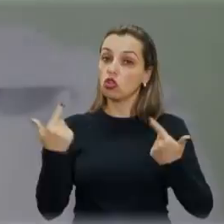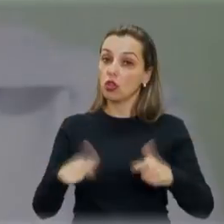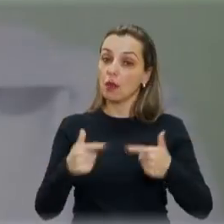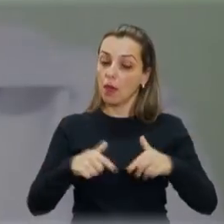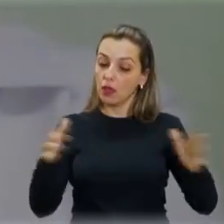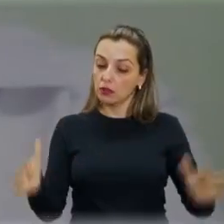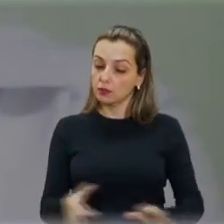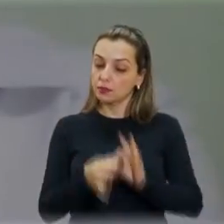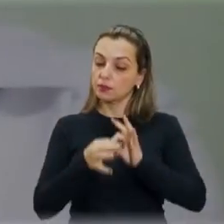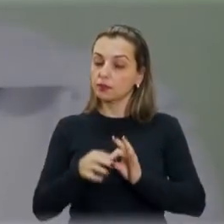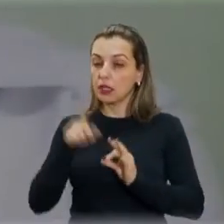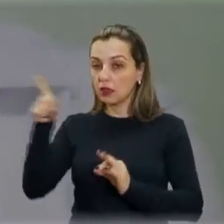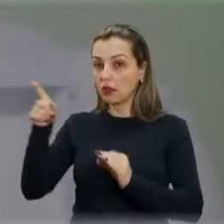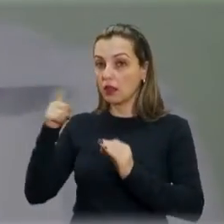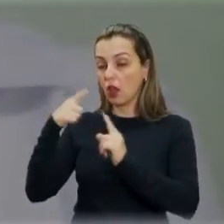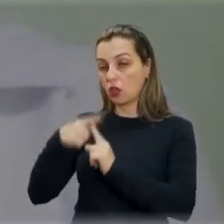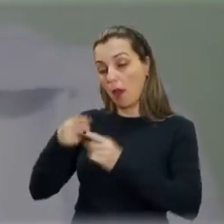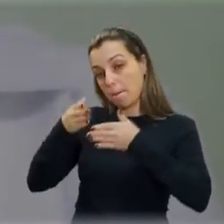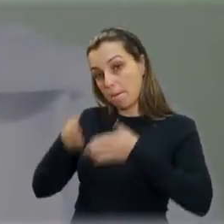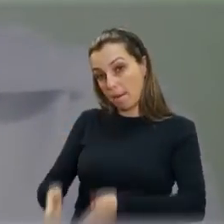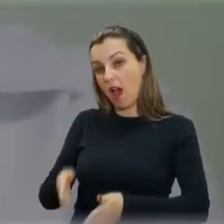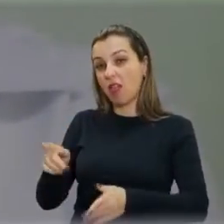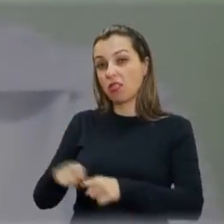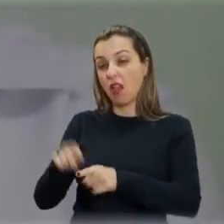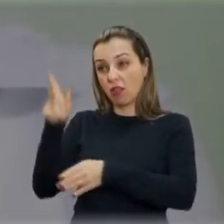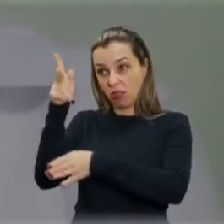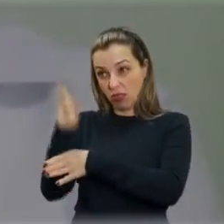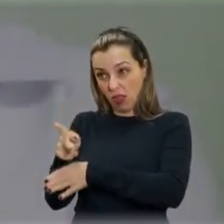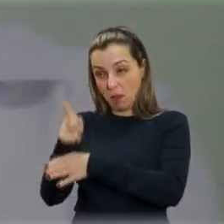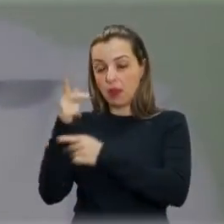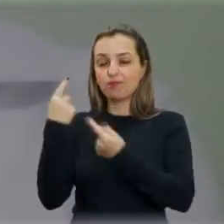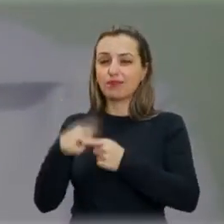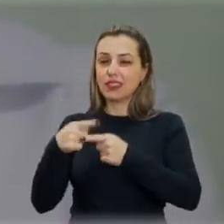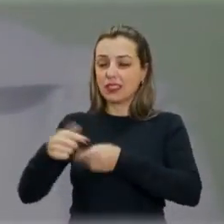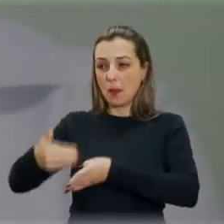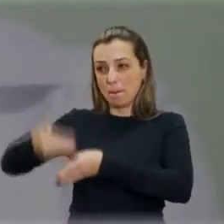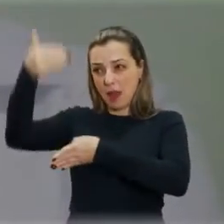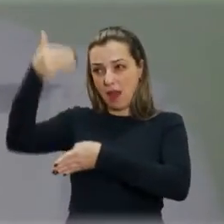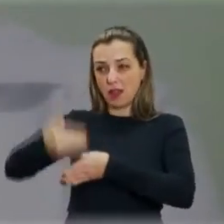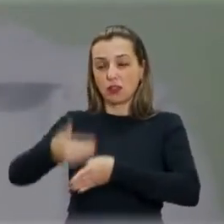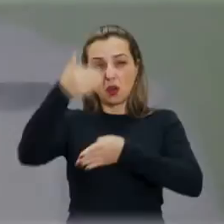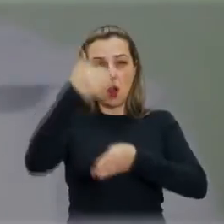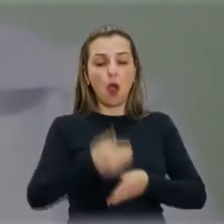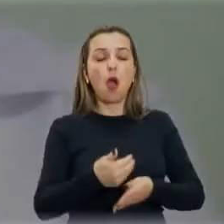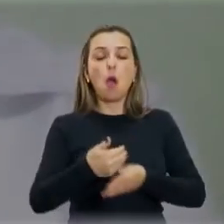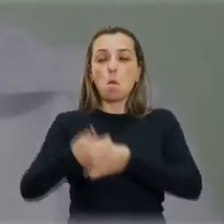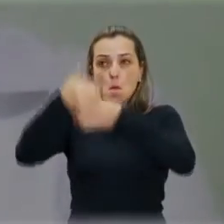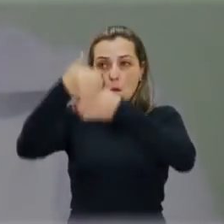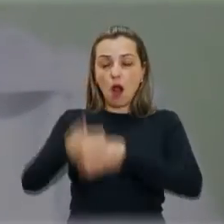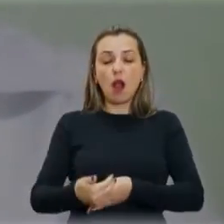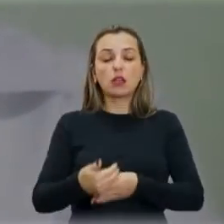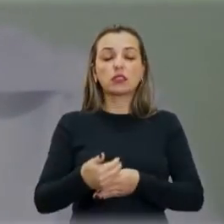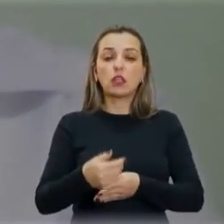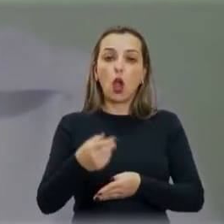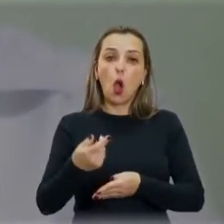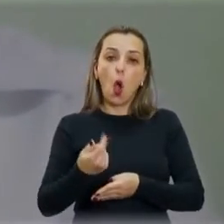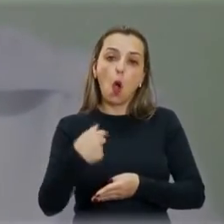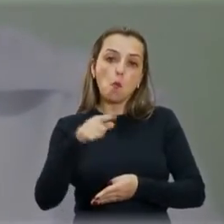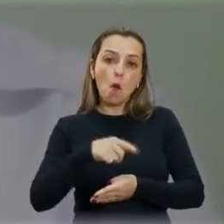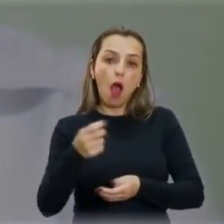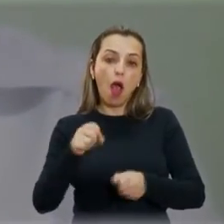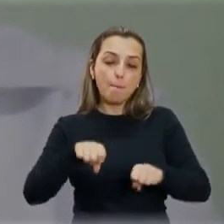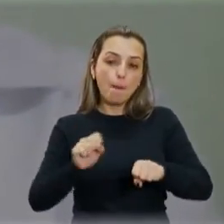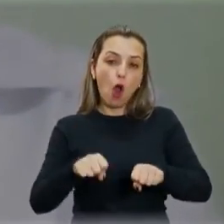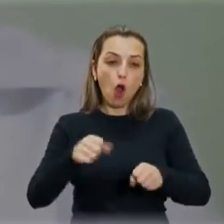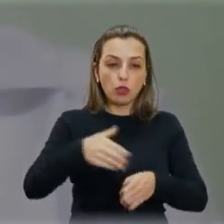melhor no cemitério, se aumente o muro, câmara de segurança, ou uma pessoa com moto lá dentro, para a noite ficar vigiando os tumbos, né?